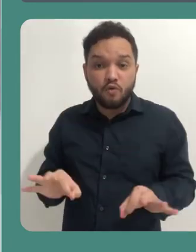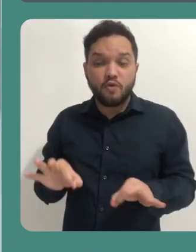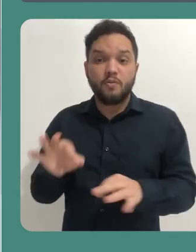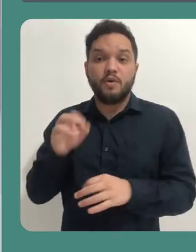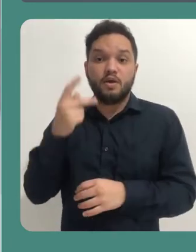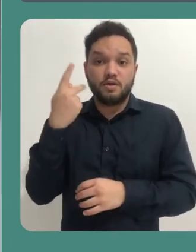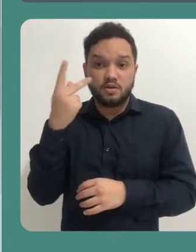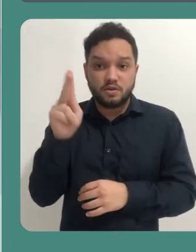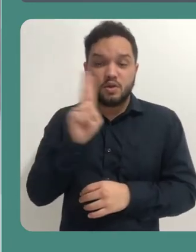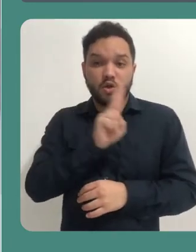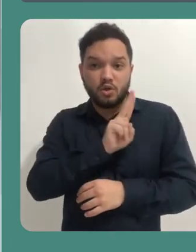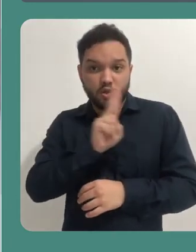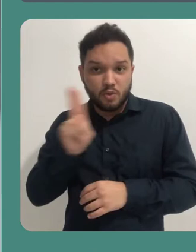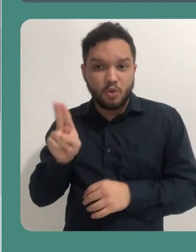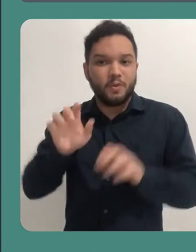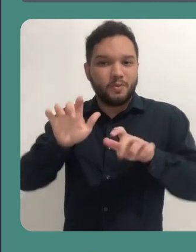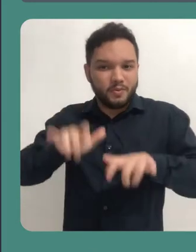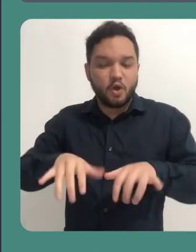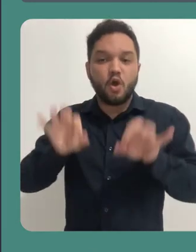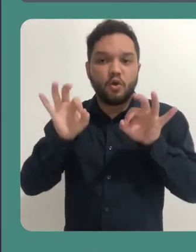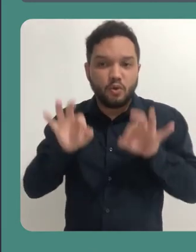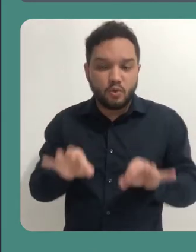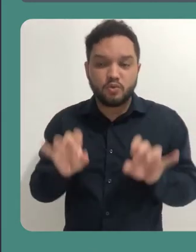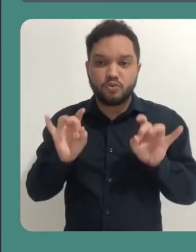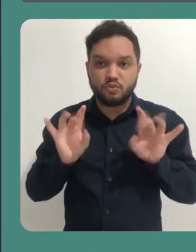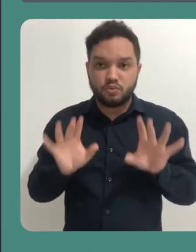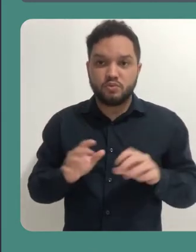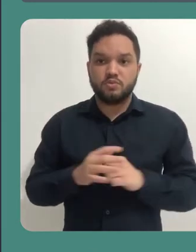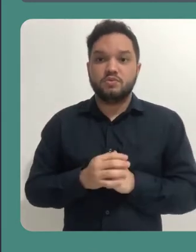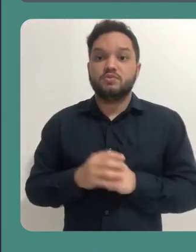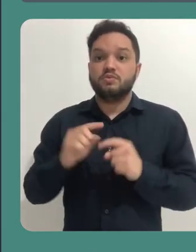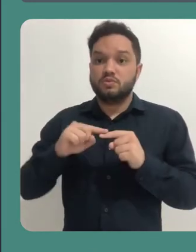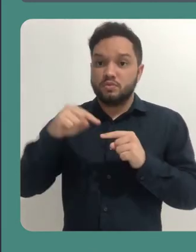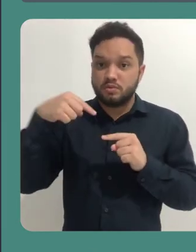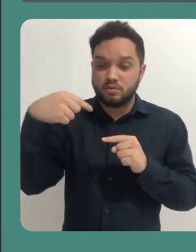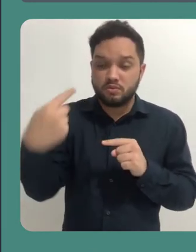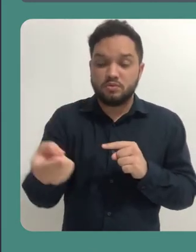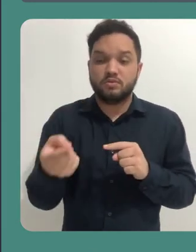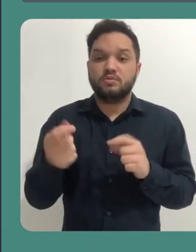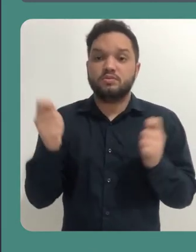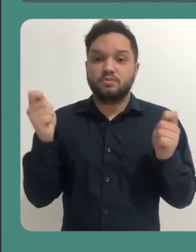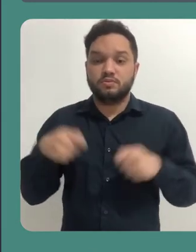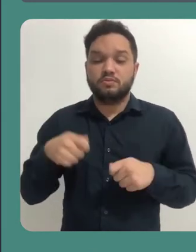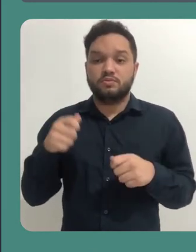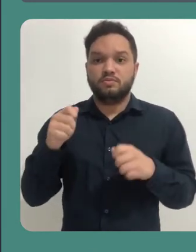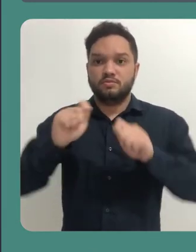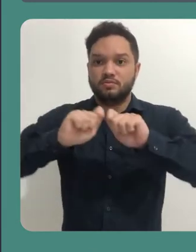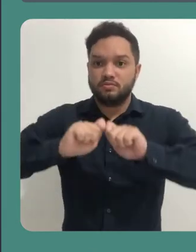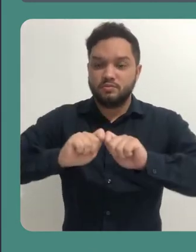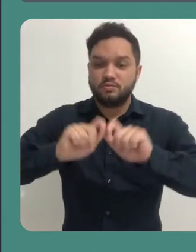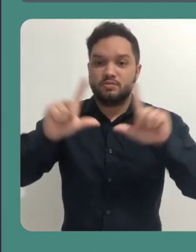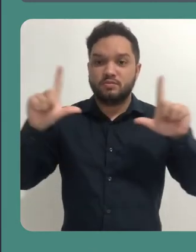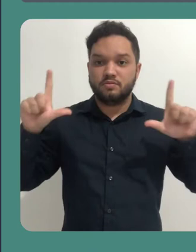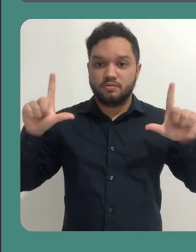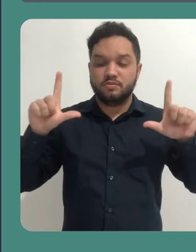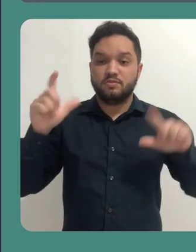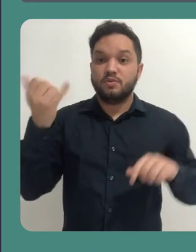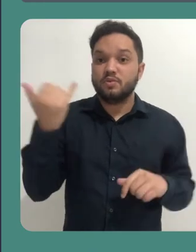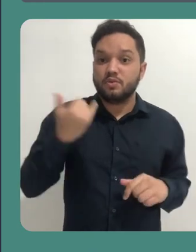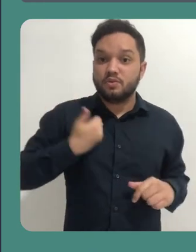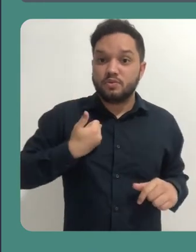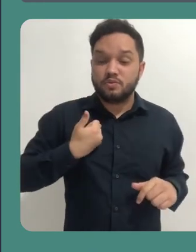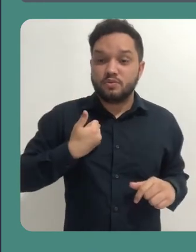e em seguida já irá aparecer a mensagem de moderação. Essa